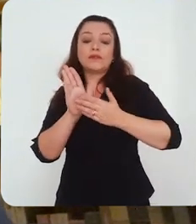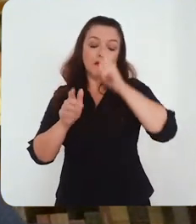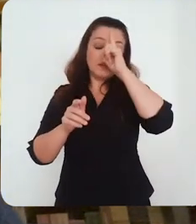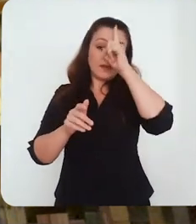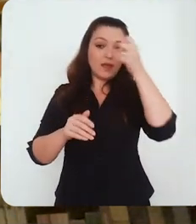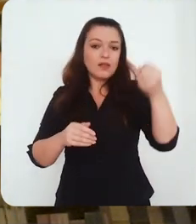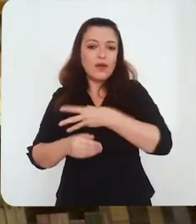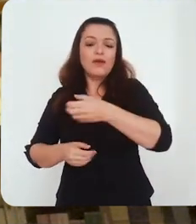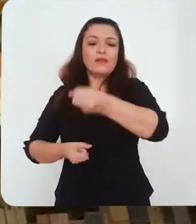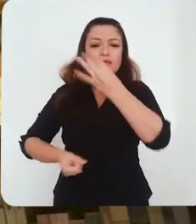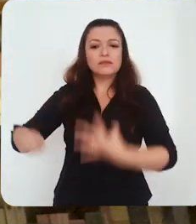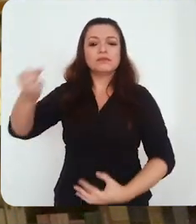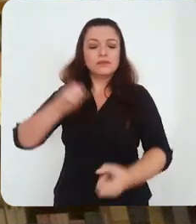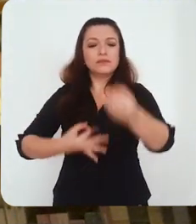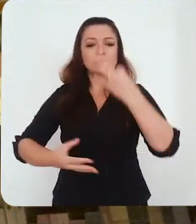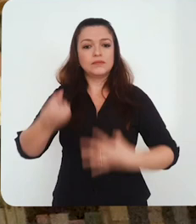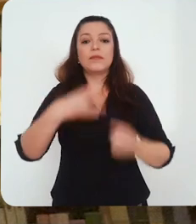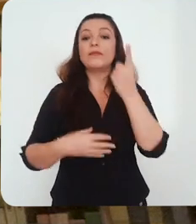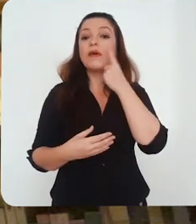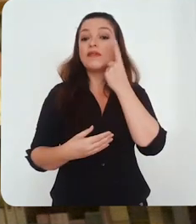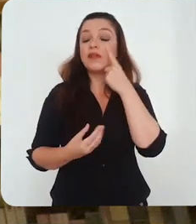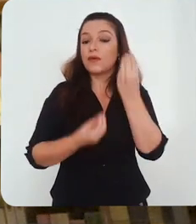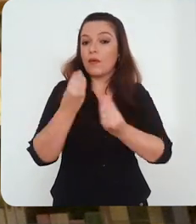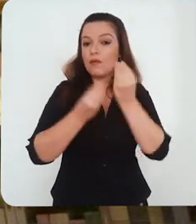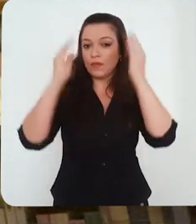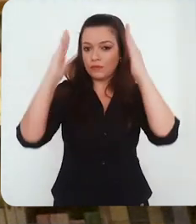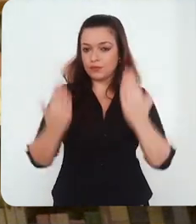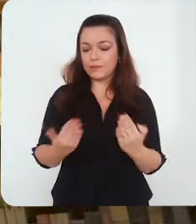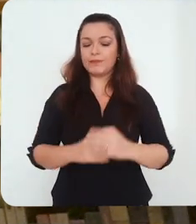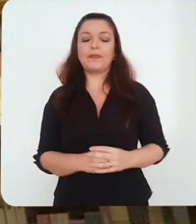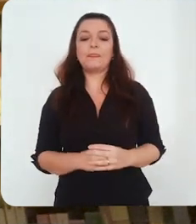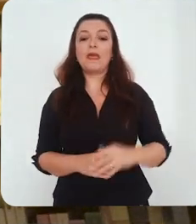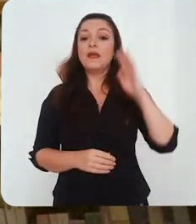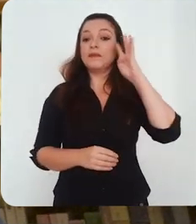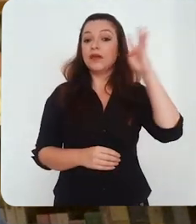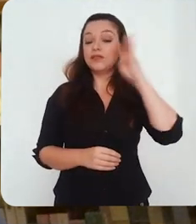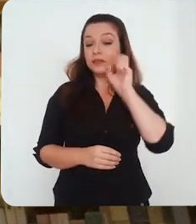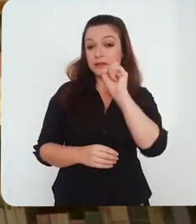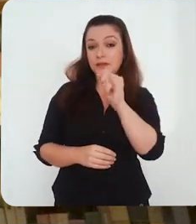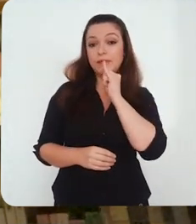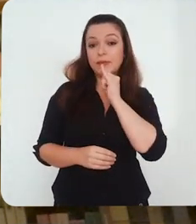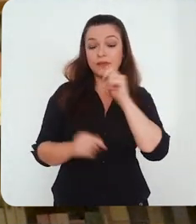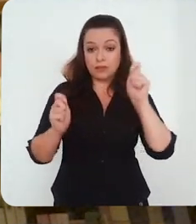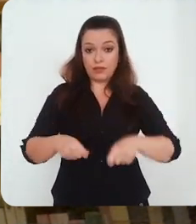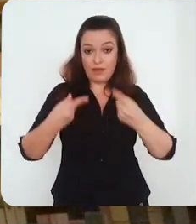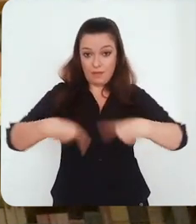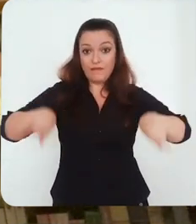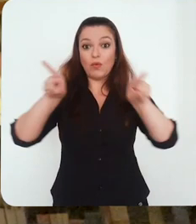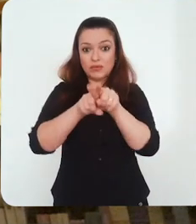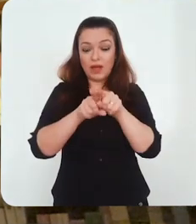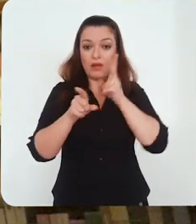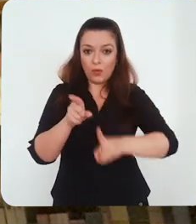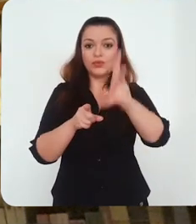apresente, enfim, ideias novas para a nossa comunidade. Imagino que, se esse retorno for um